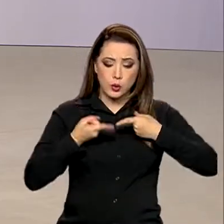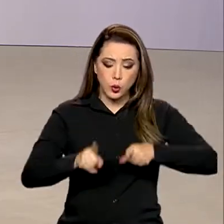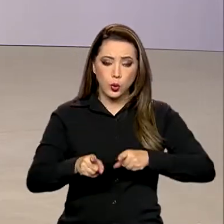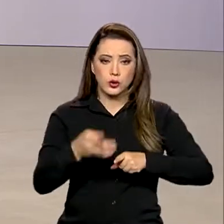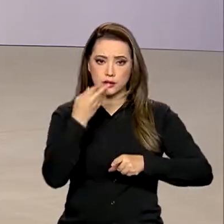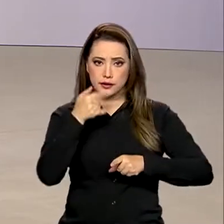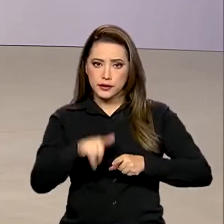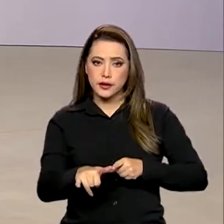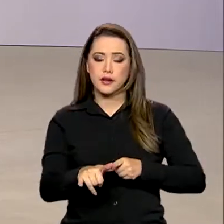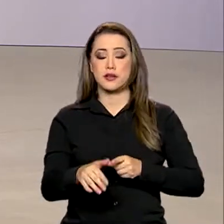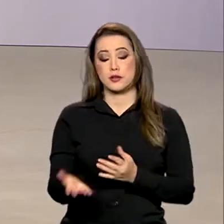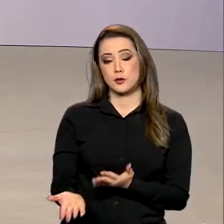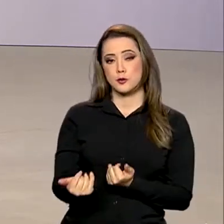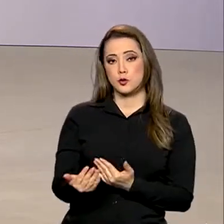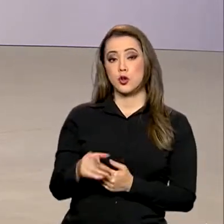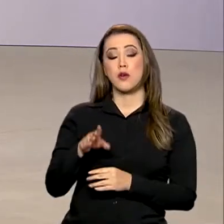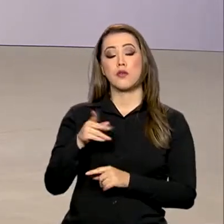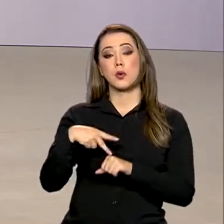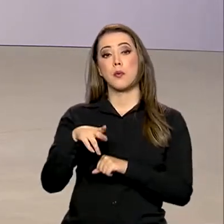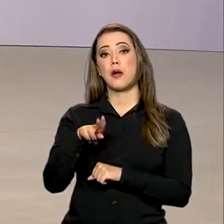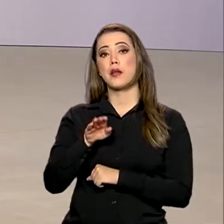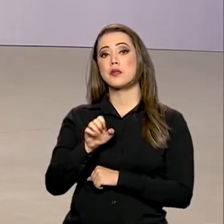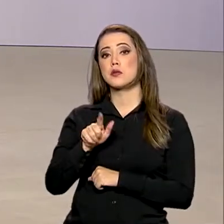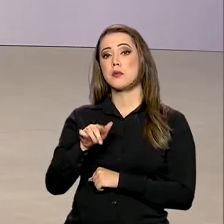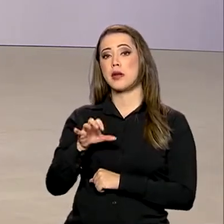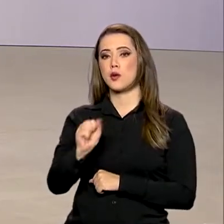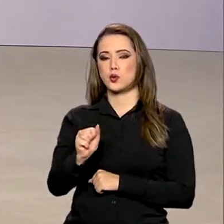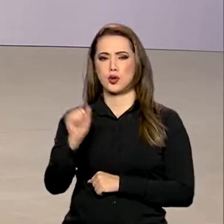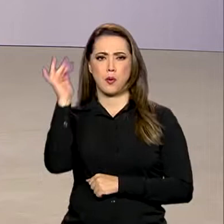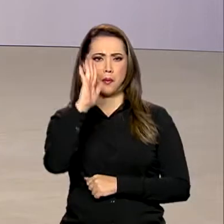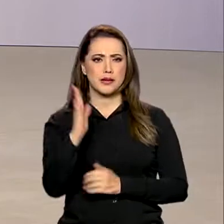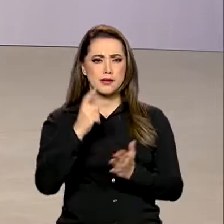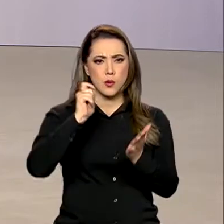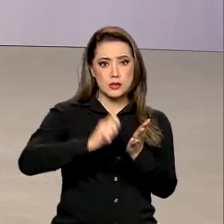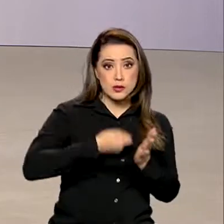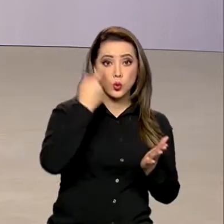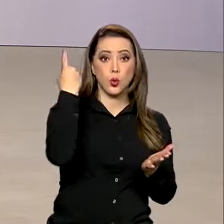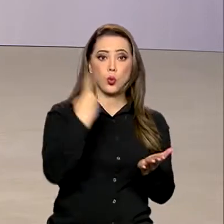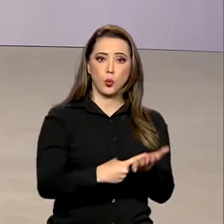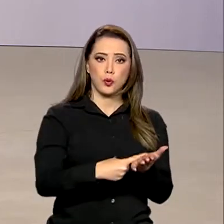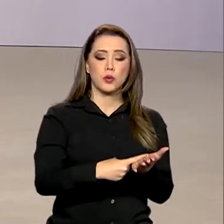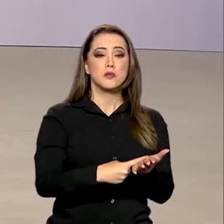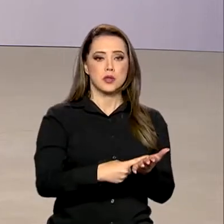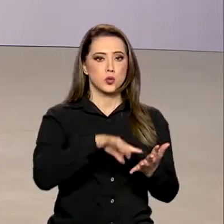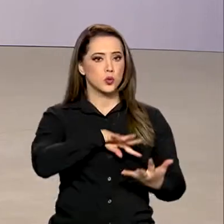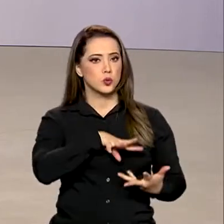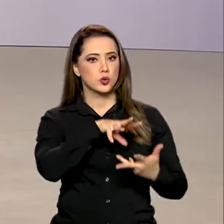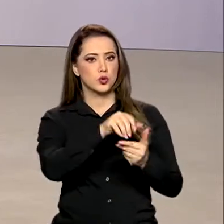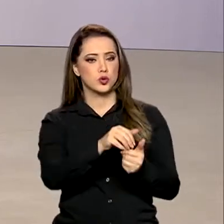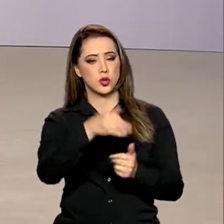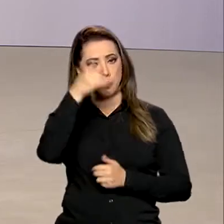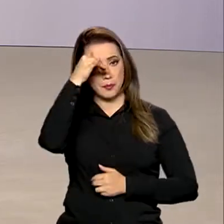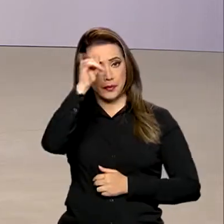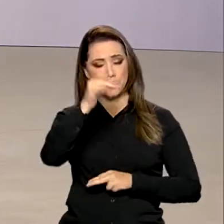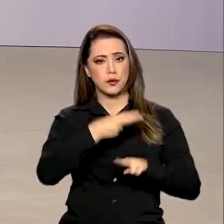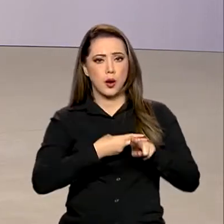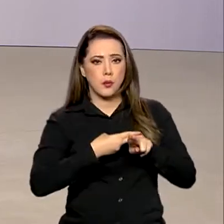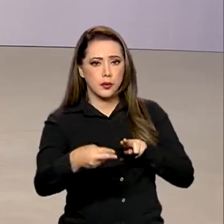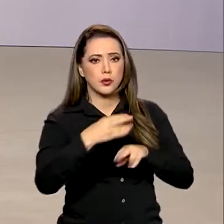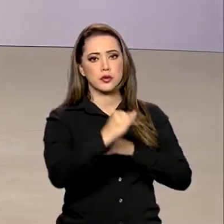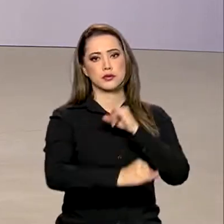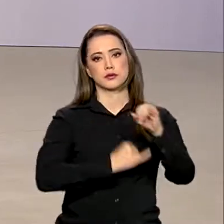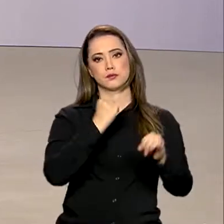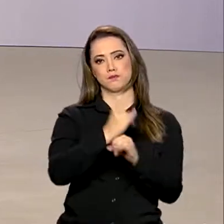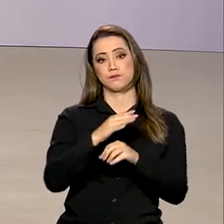crianças e adolescentes na Bélgica, o Brasil firmou um compromisso internacional para intensificar o combate à pornografia na